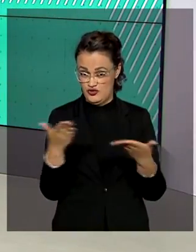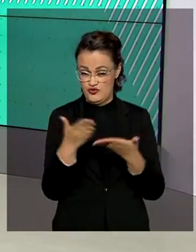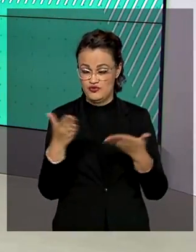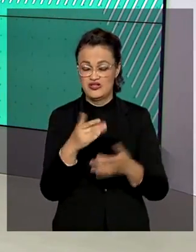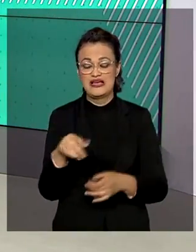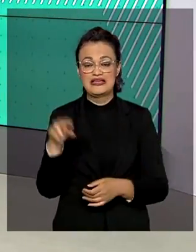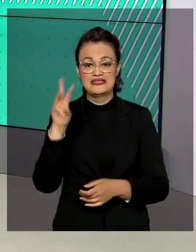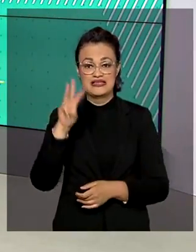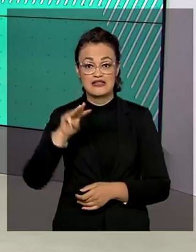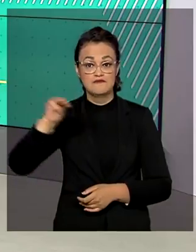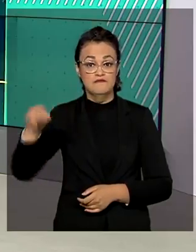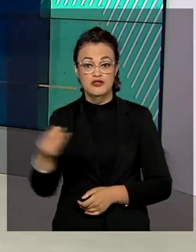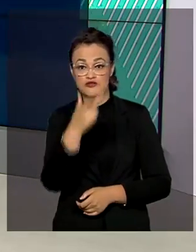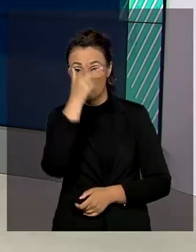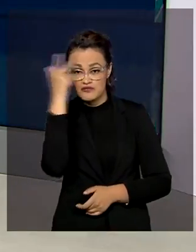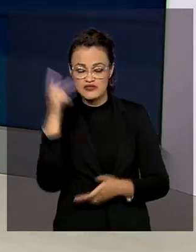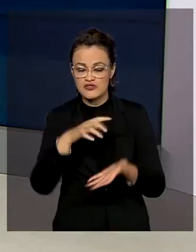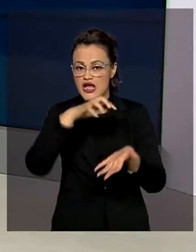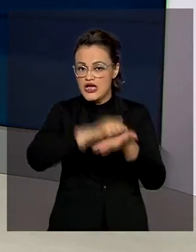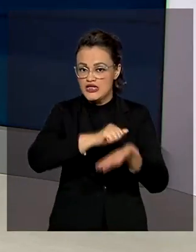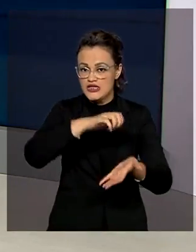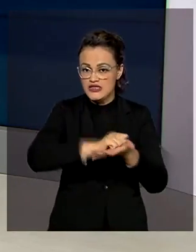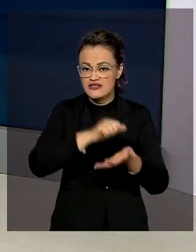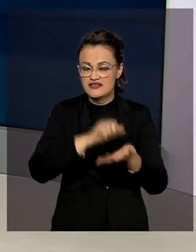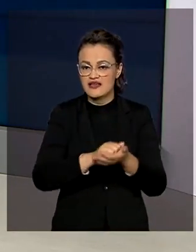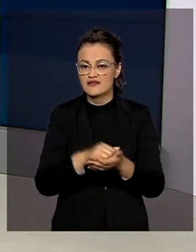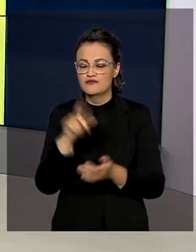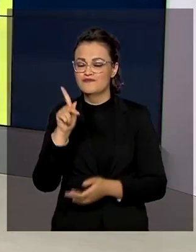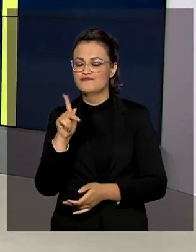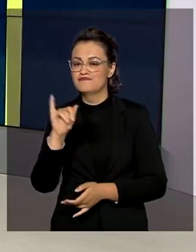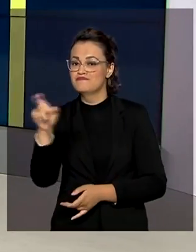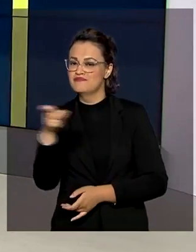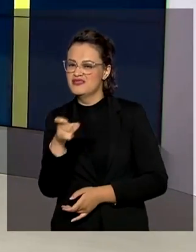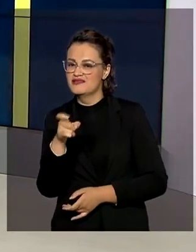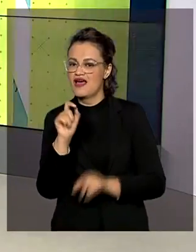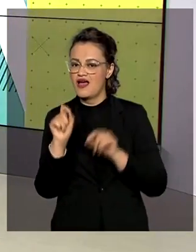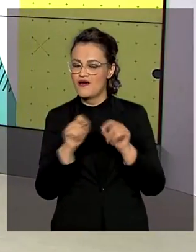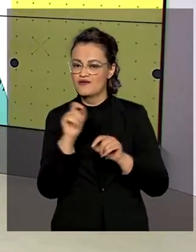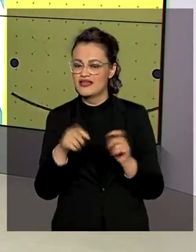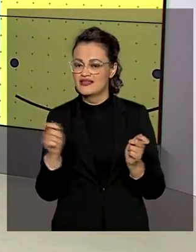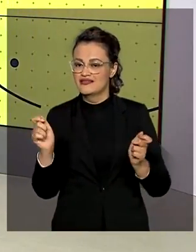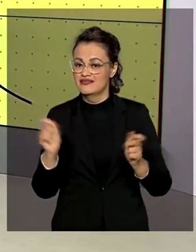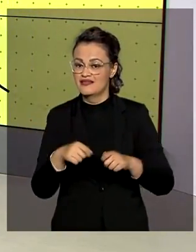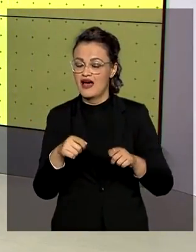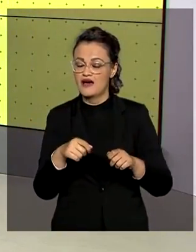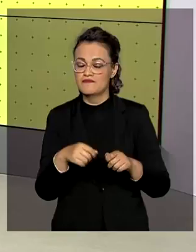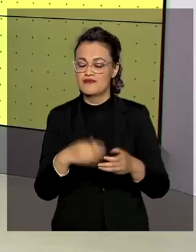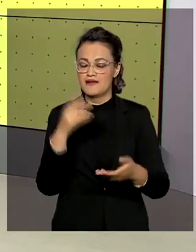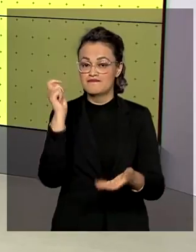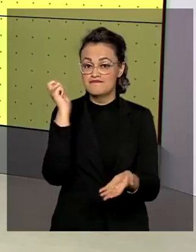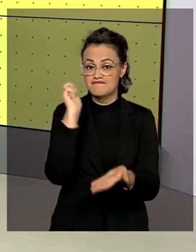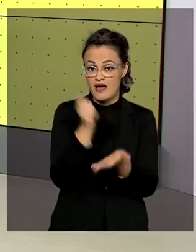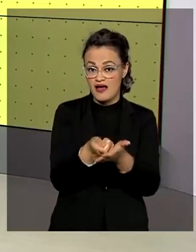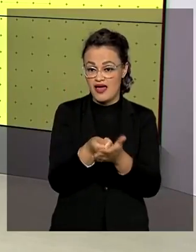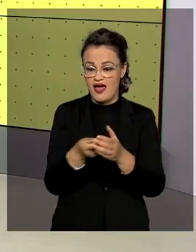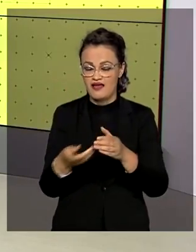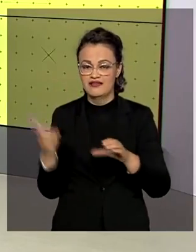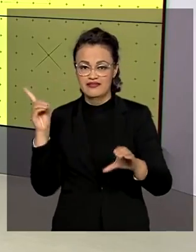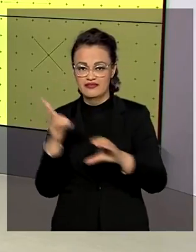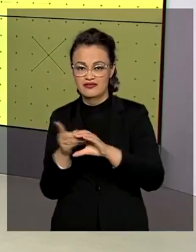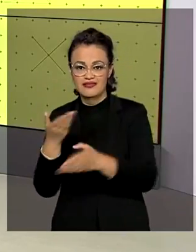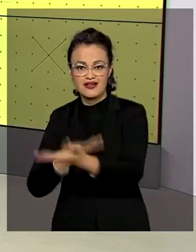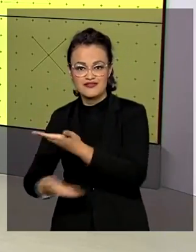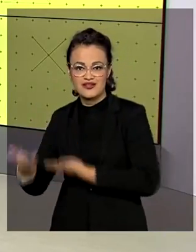3 milhões de pessoas já haviam se cadastrado no PIX, a nova ferramenta de pagamentos instantâneos e transferências do Banco Central,